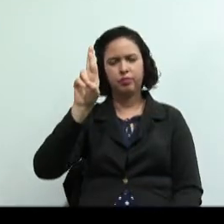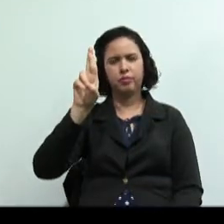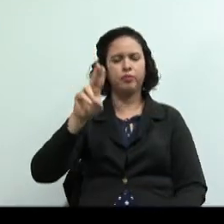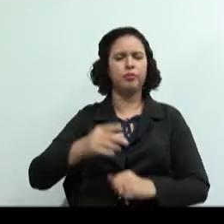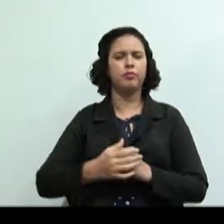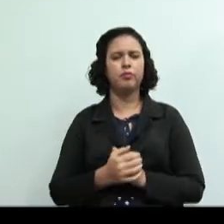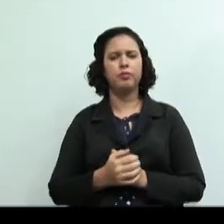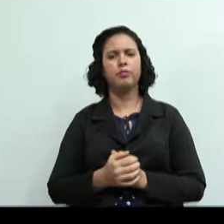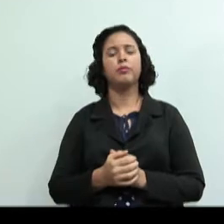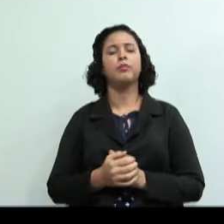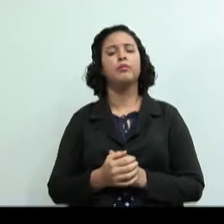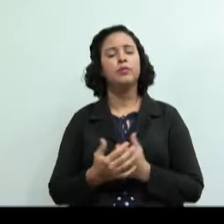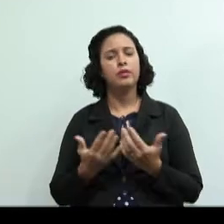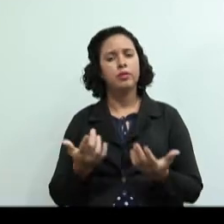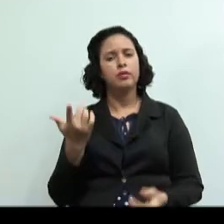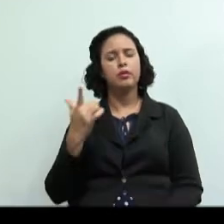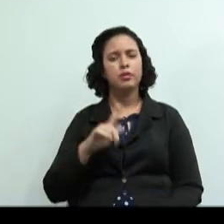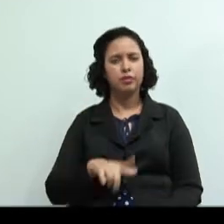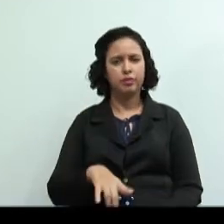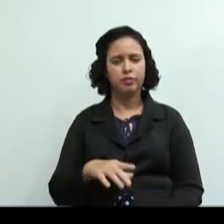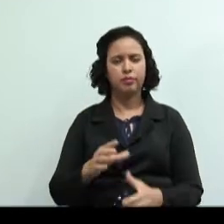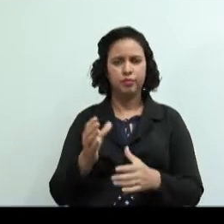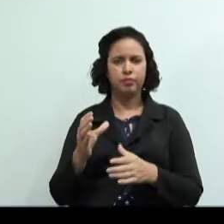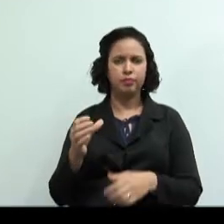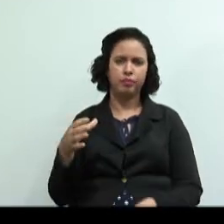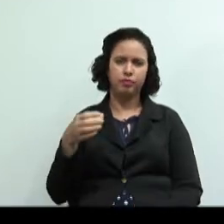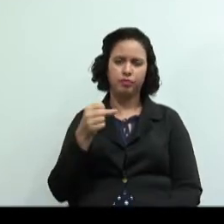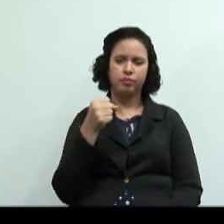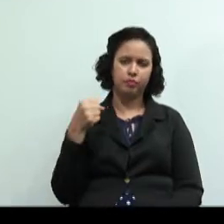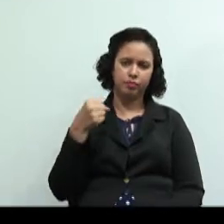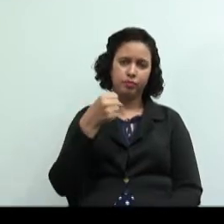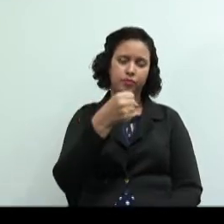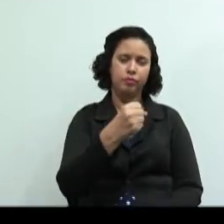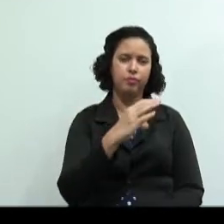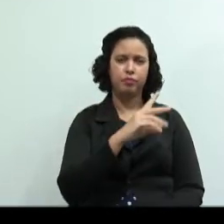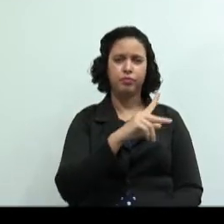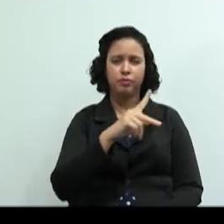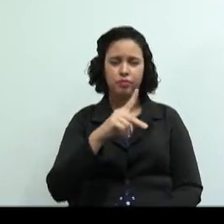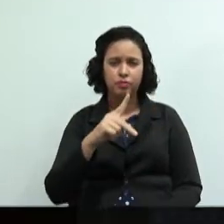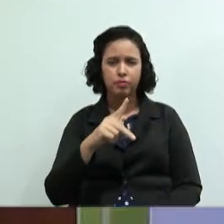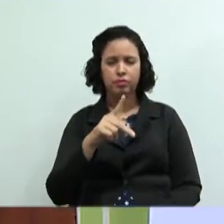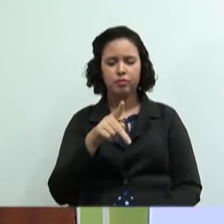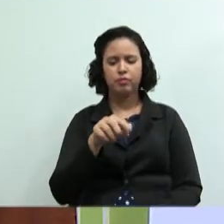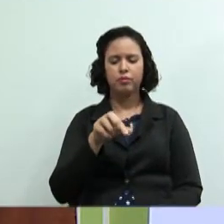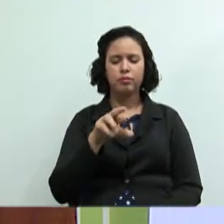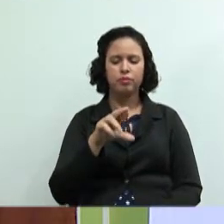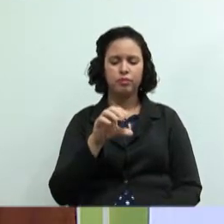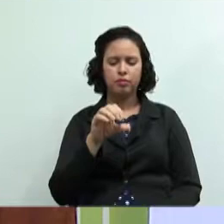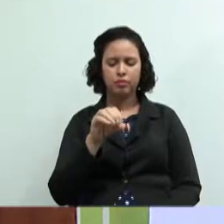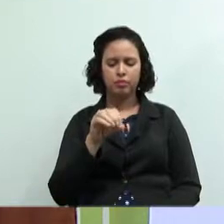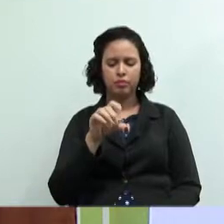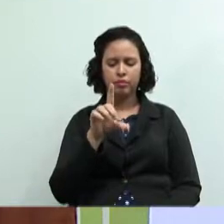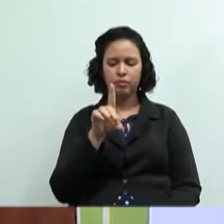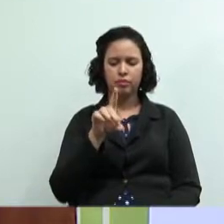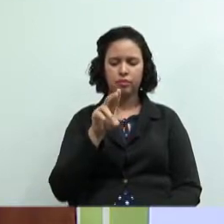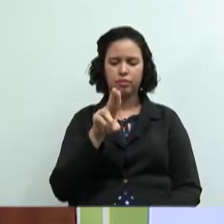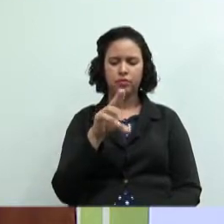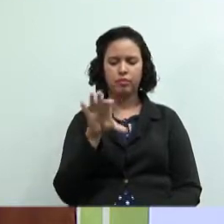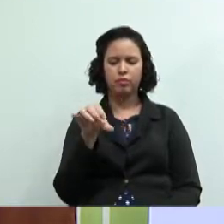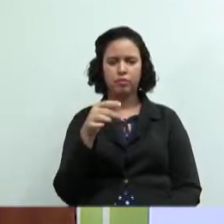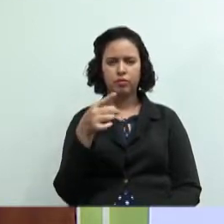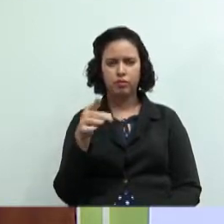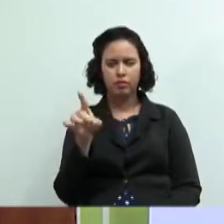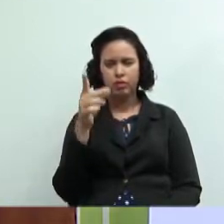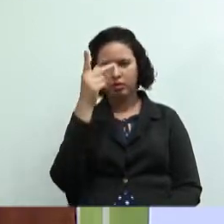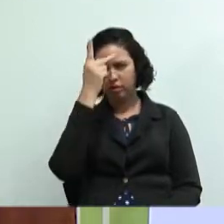aí a cooperativa de produção é isso pessoal e ela surge o que numa situação de desemprego em massa onde os trabalhadores que